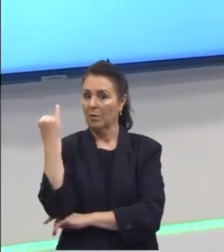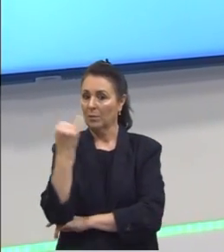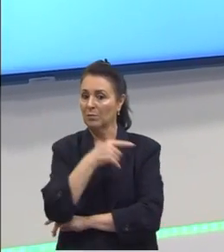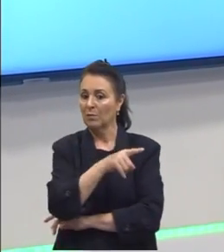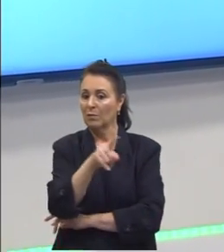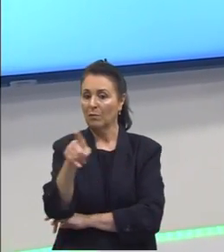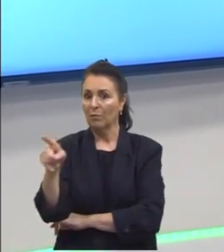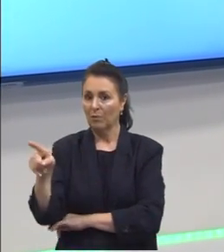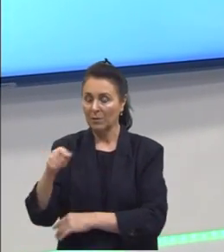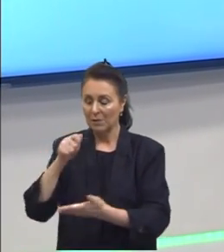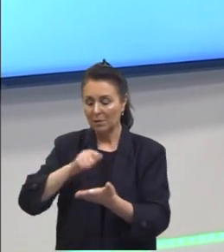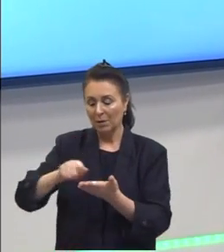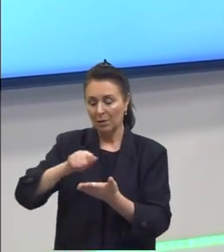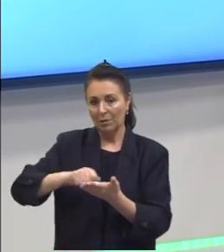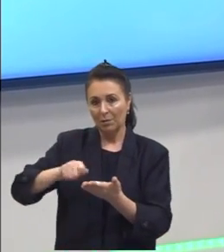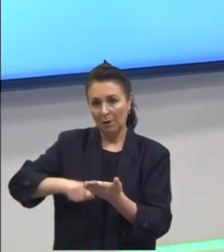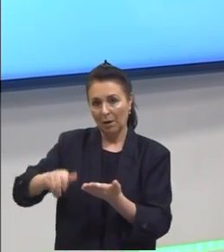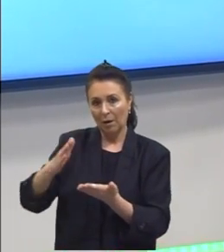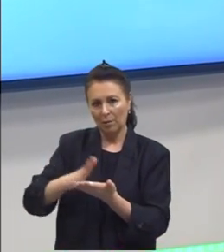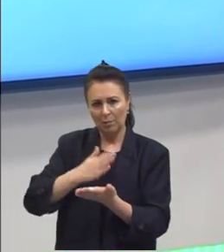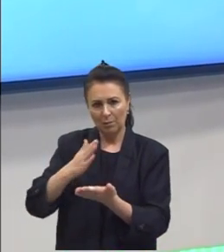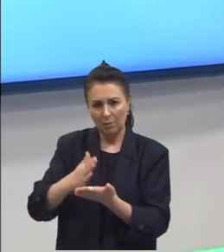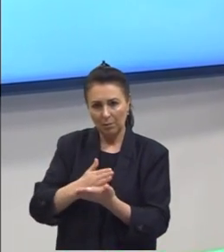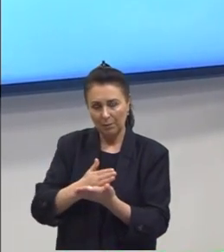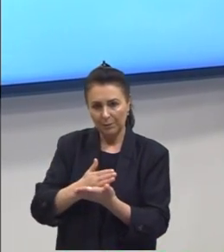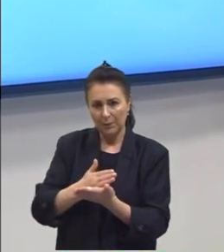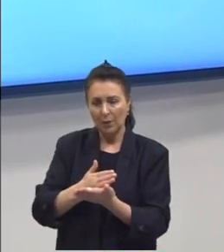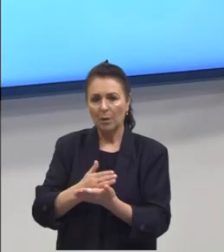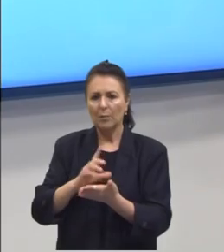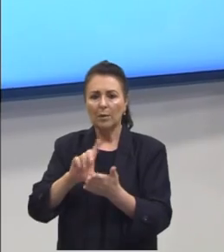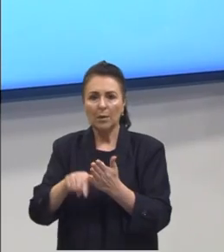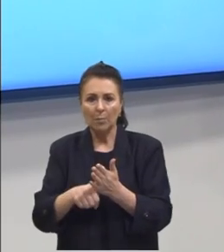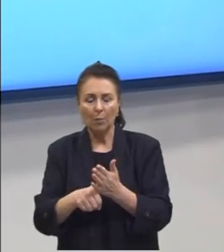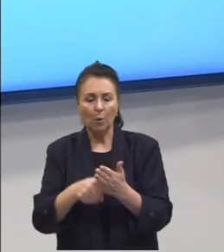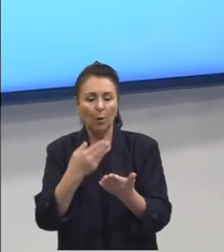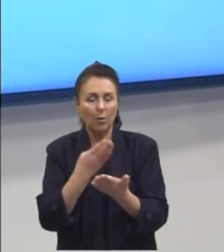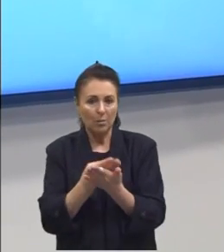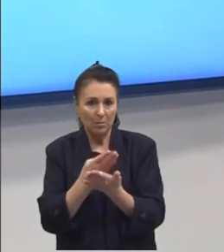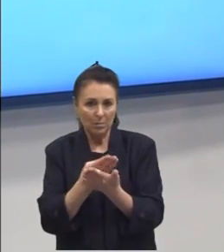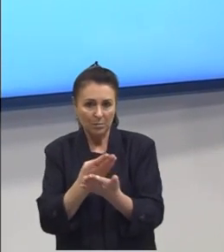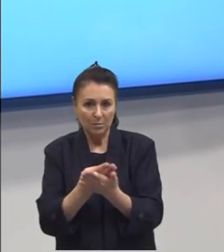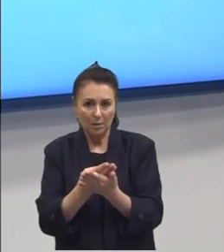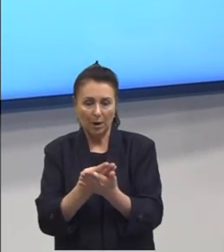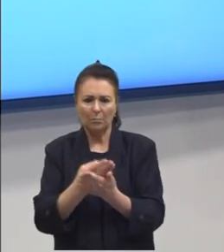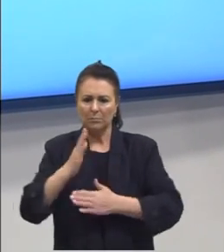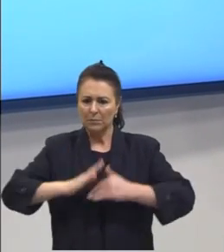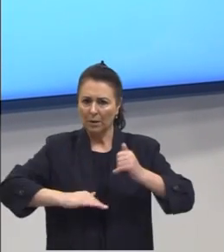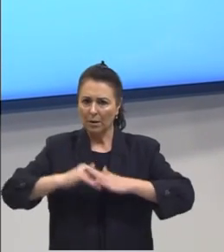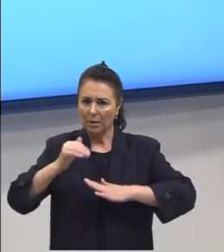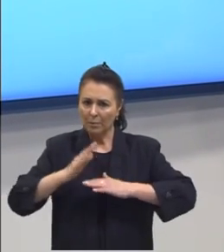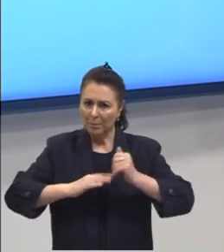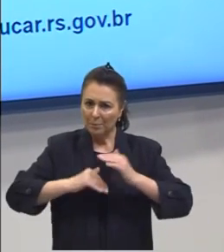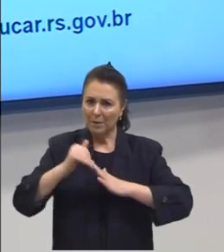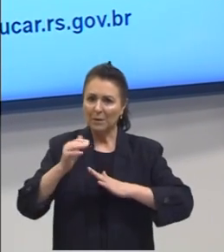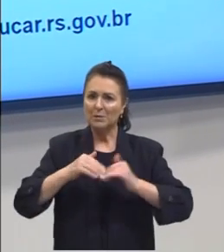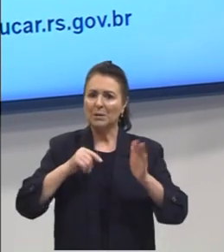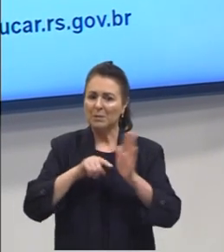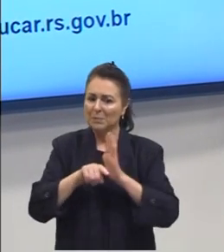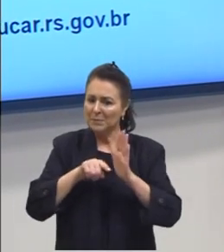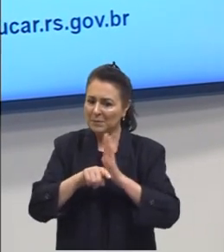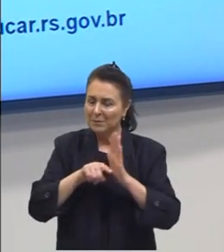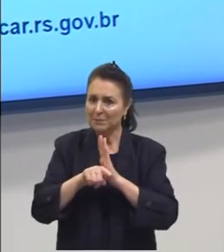vocês terem as anotações de vocês para consulta durante a prática e das questões certo